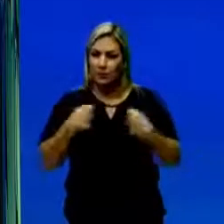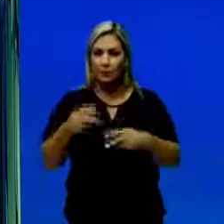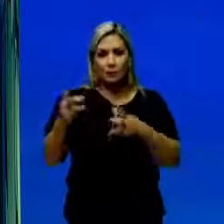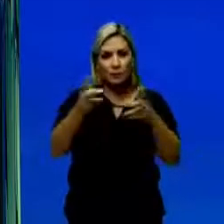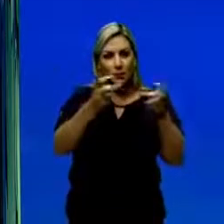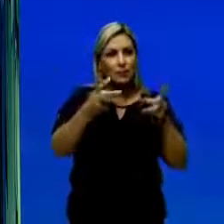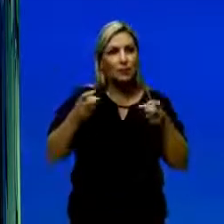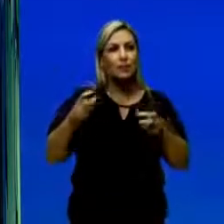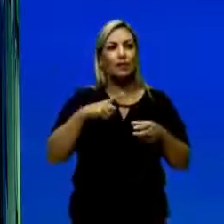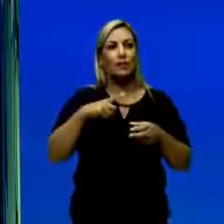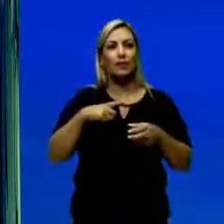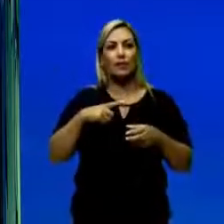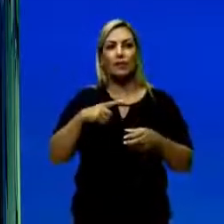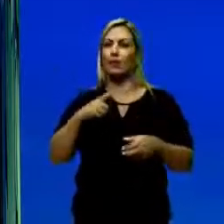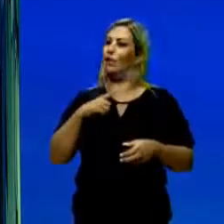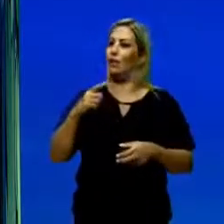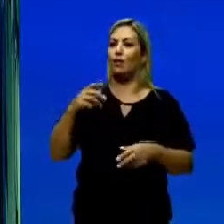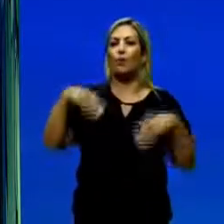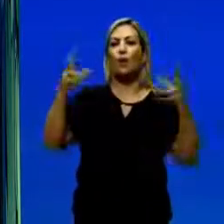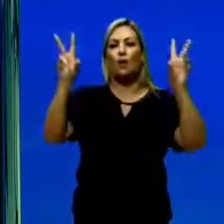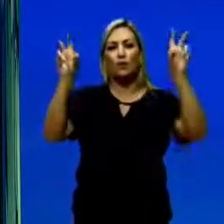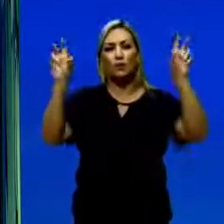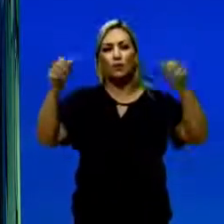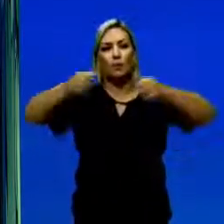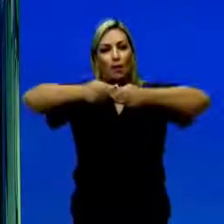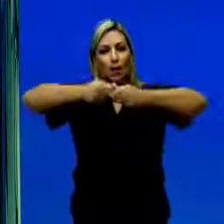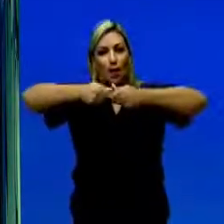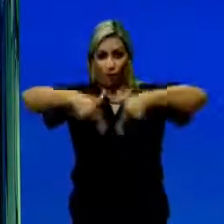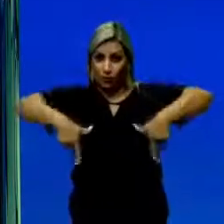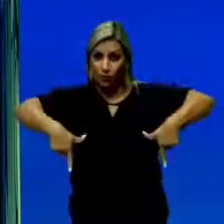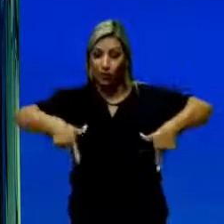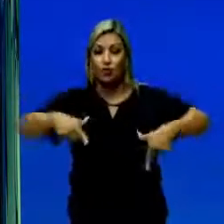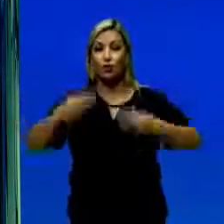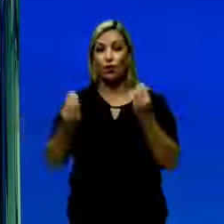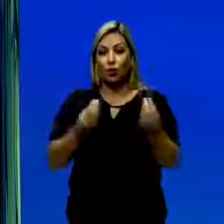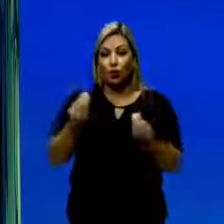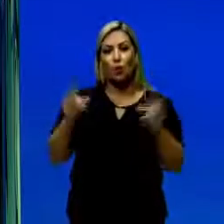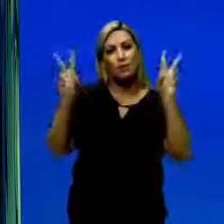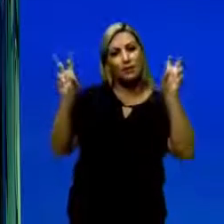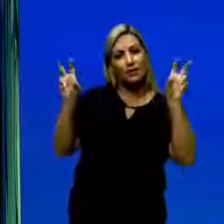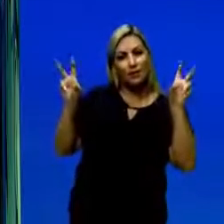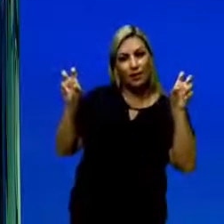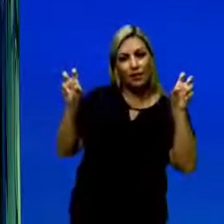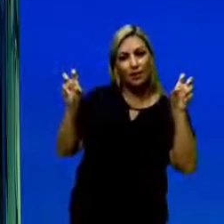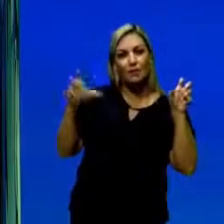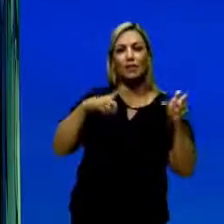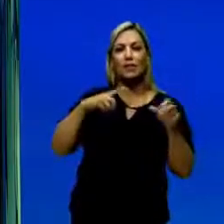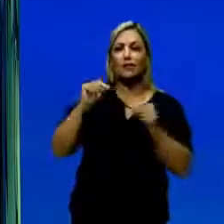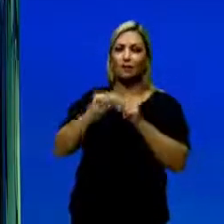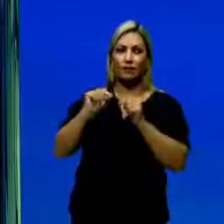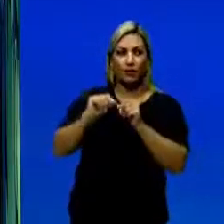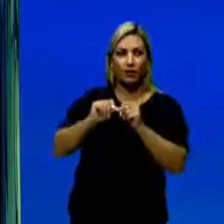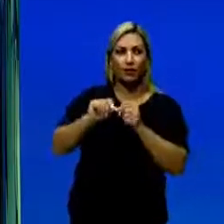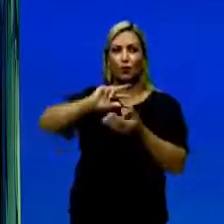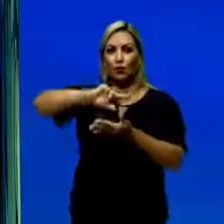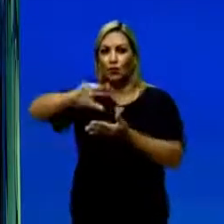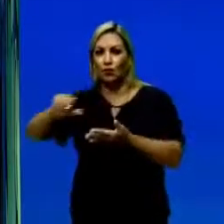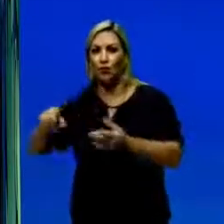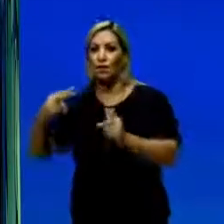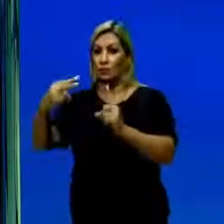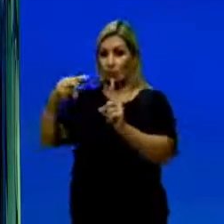perceber qual o tema está sendo abordado e de que forma que esse tema está sendo tratado em várias